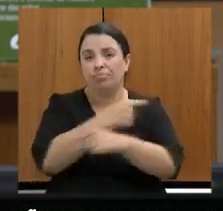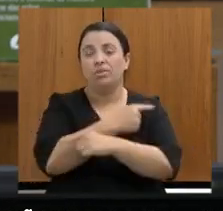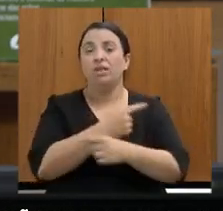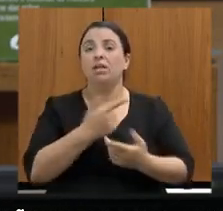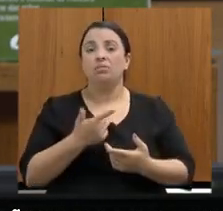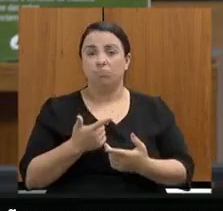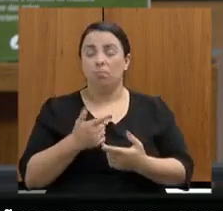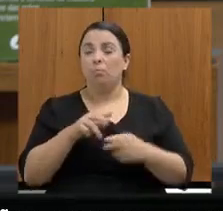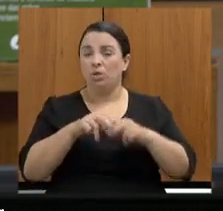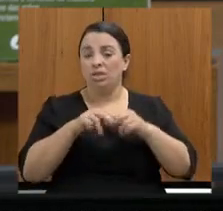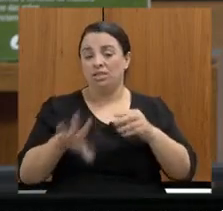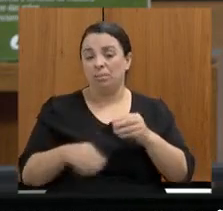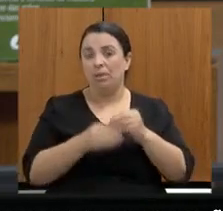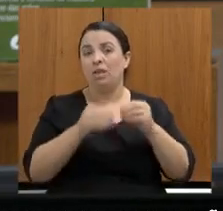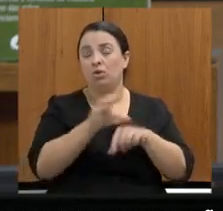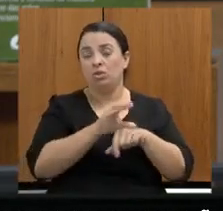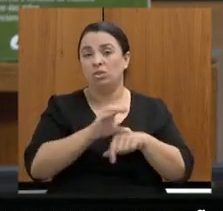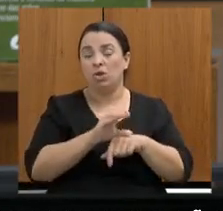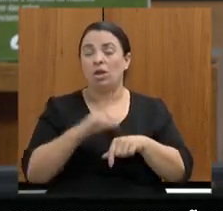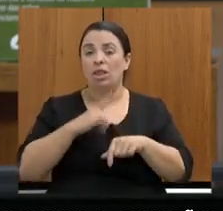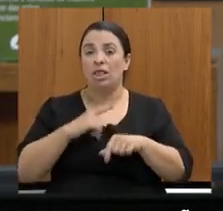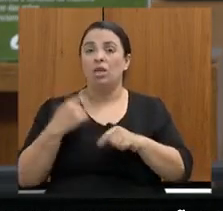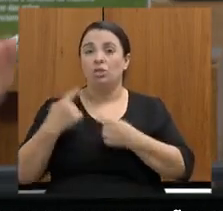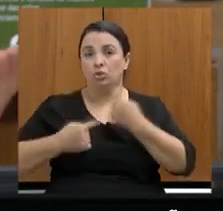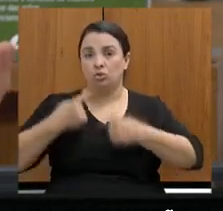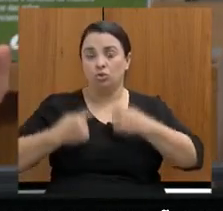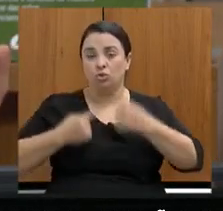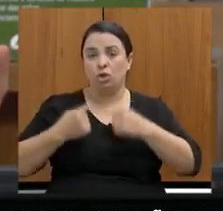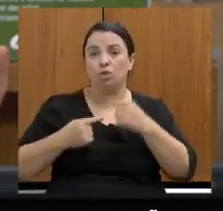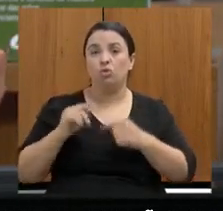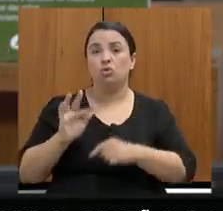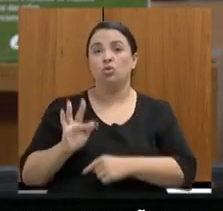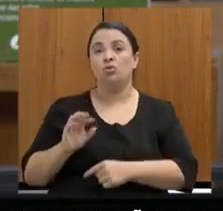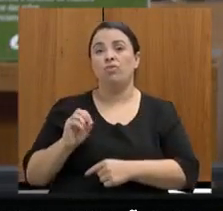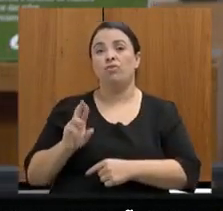segue sendo discutida nos foros judiciais,